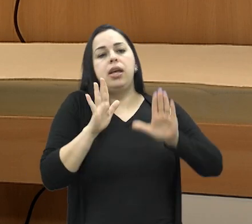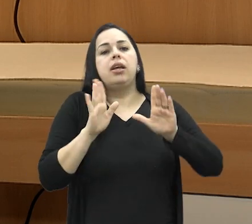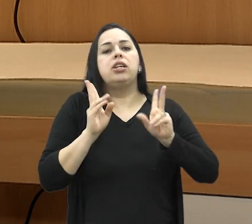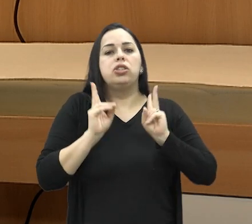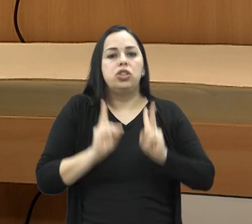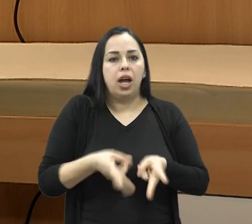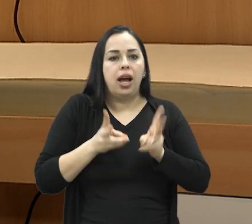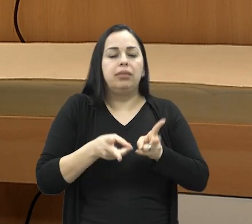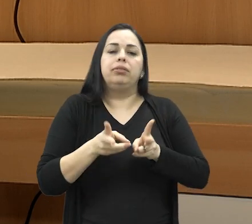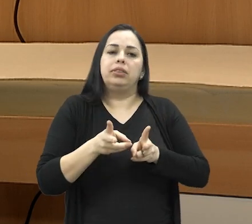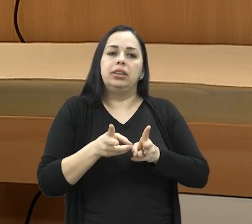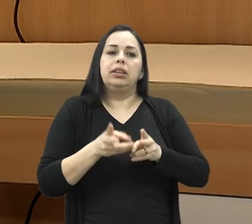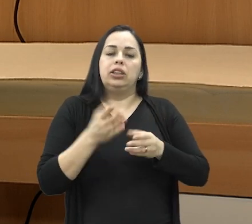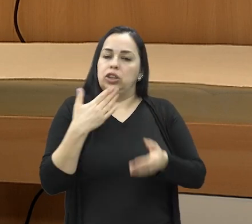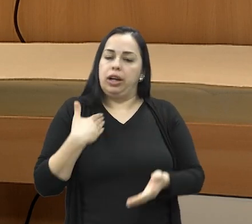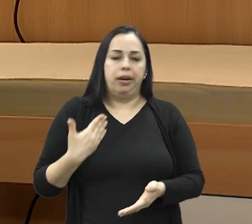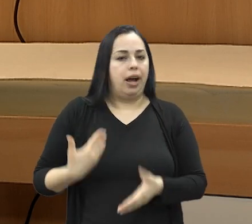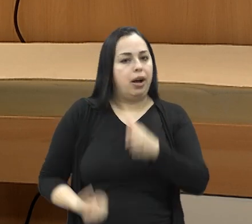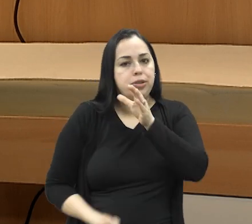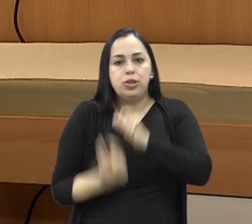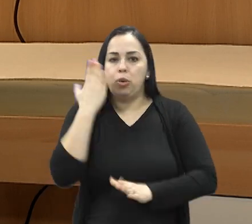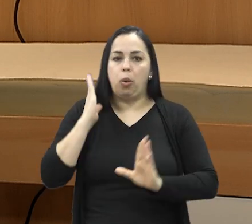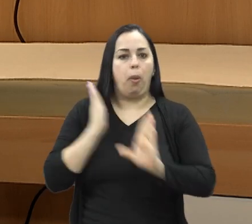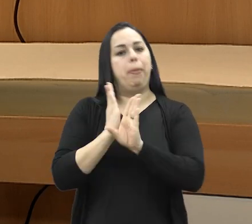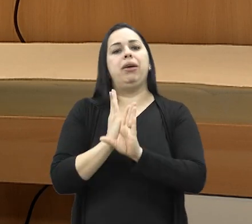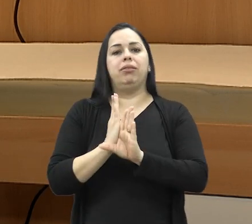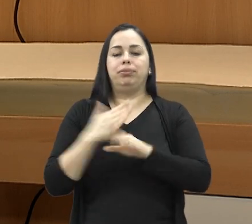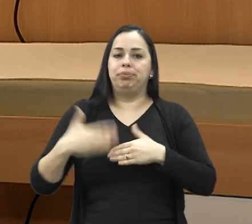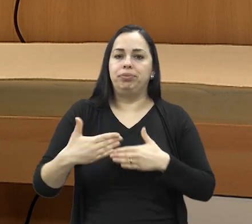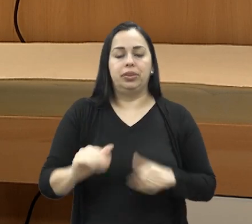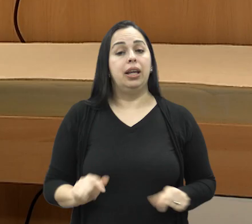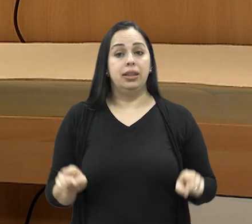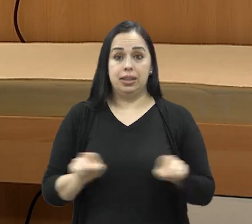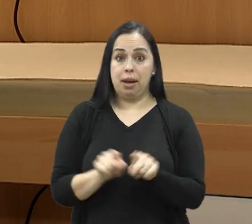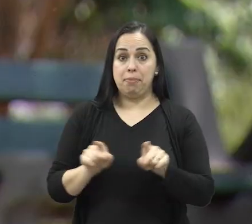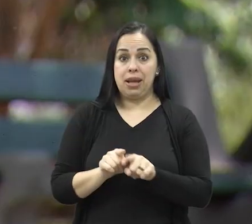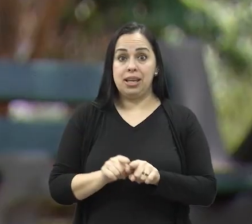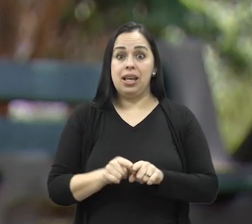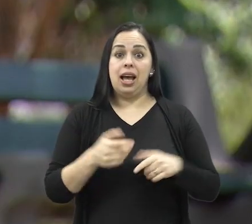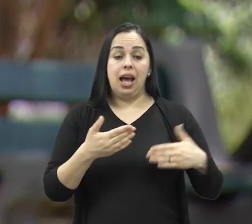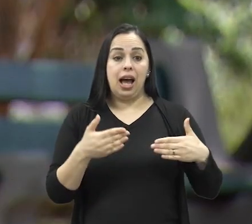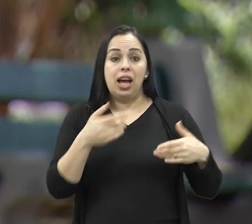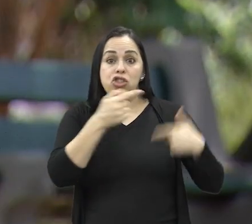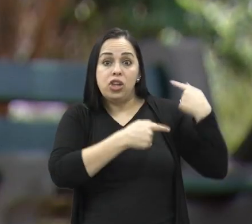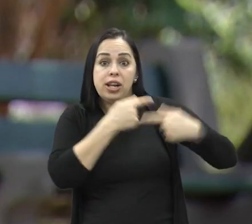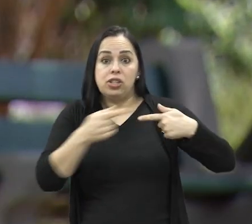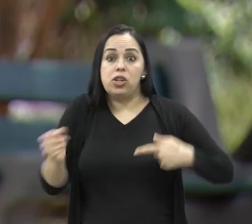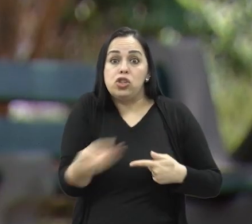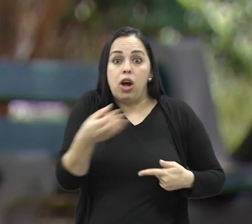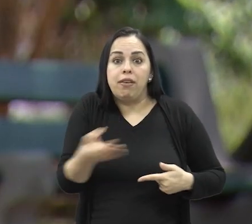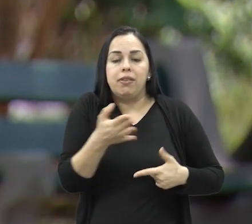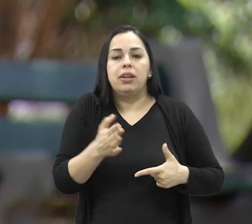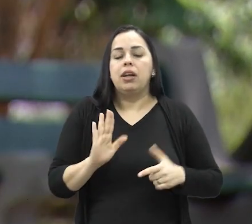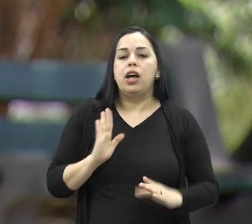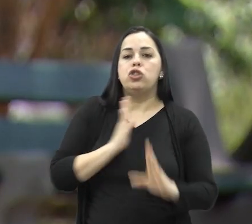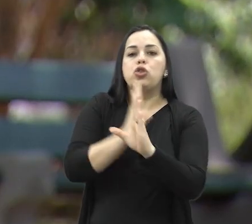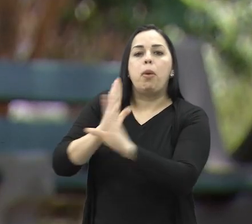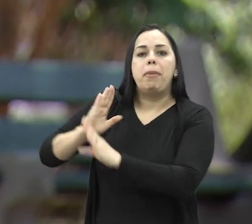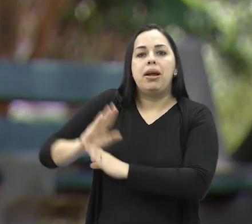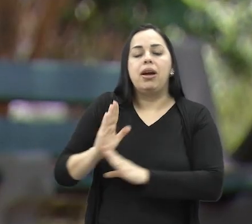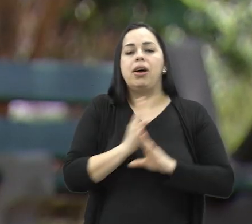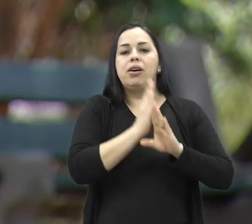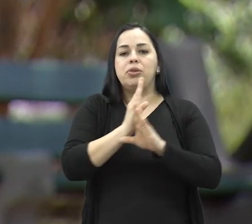a cura dessa doença. Ela faz parte da vida da pessoa a partir daquele momento. O estilo de vida das novas gerações tem